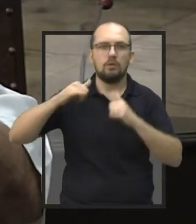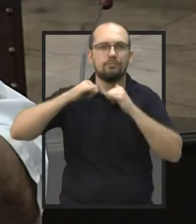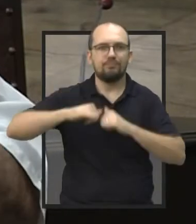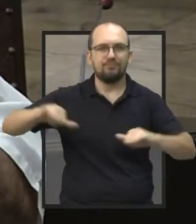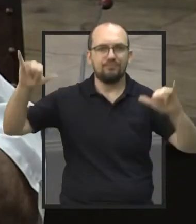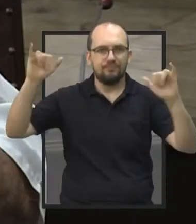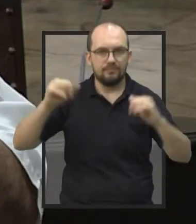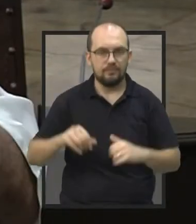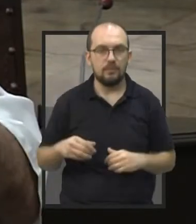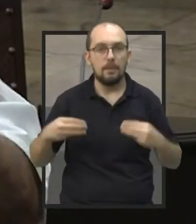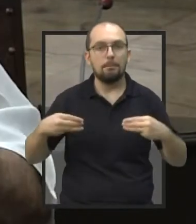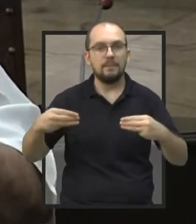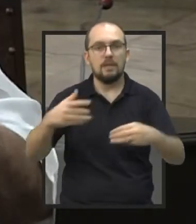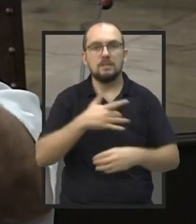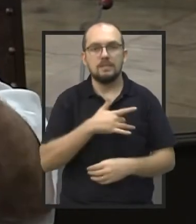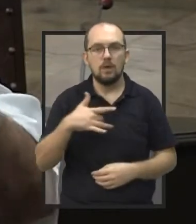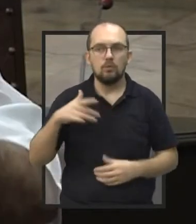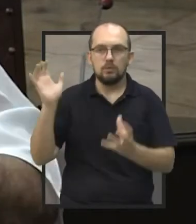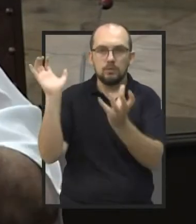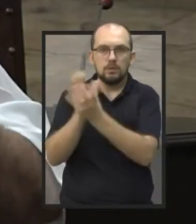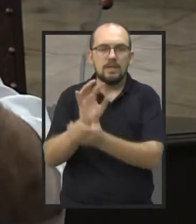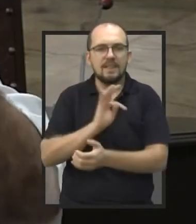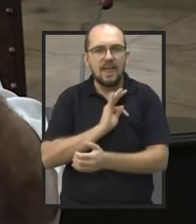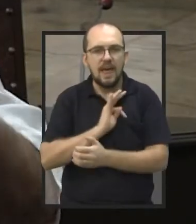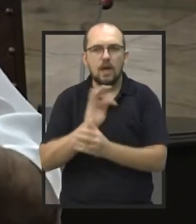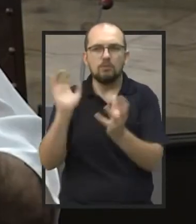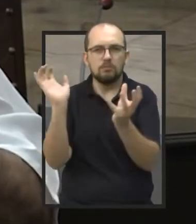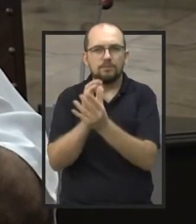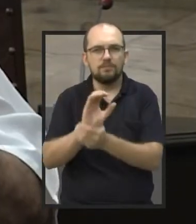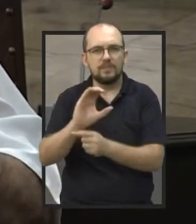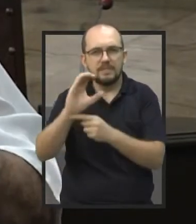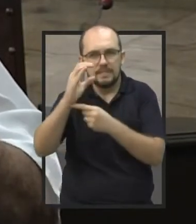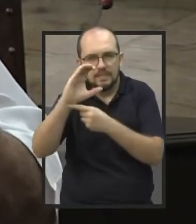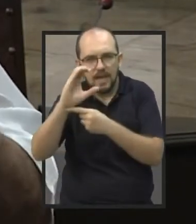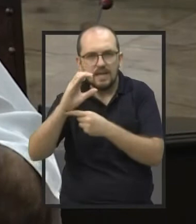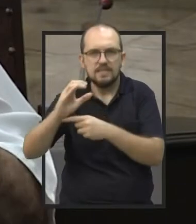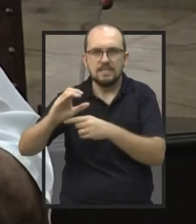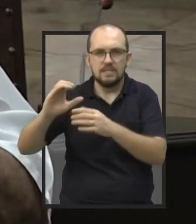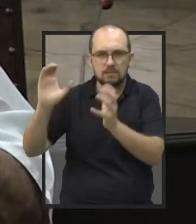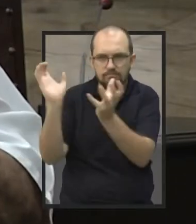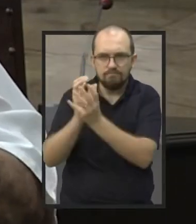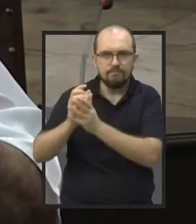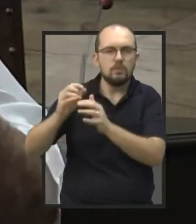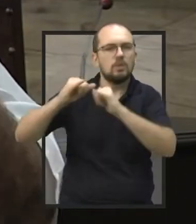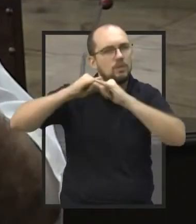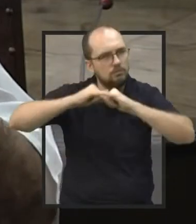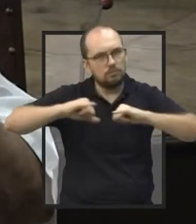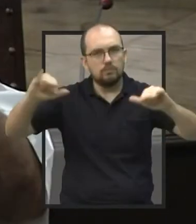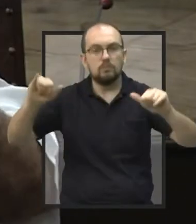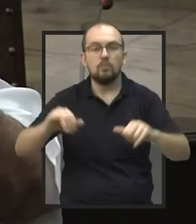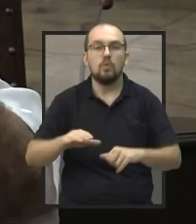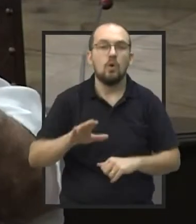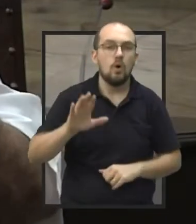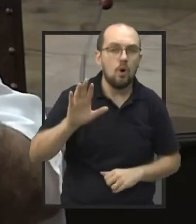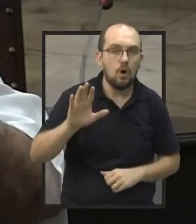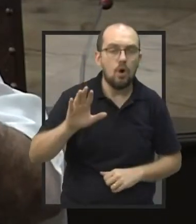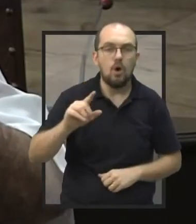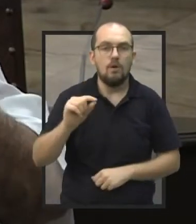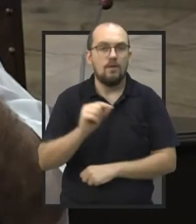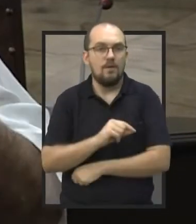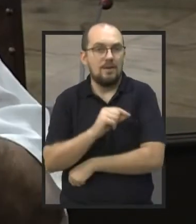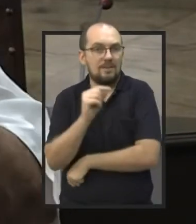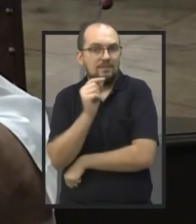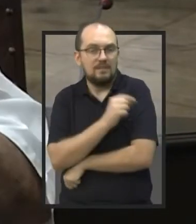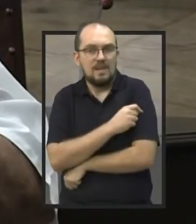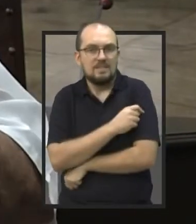O Ministério da Saúde, os técnicos, os cientistas, as pessoas que tem lá, se manifestaram. Ó, não vamos fazer a vacina